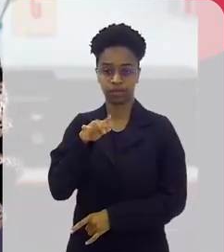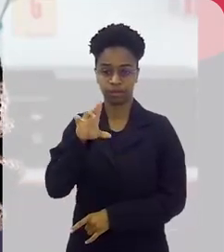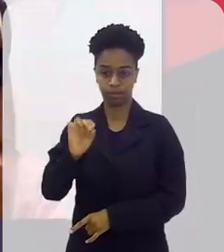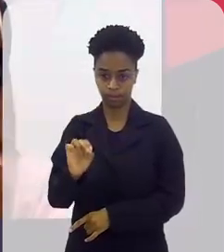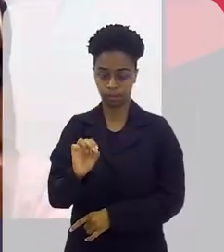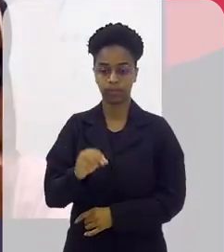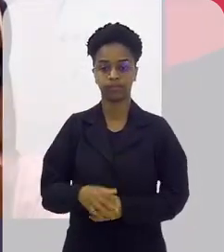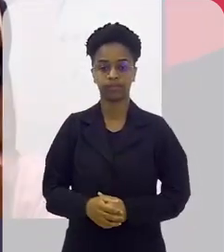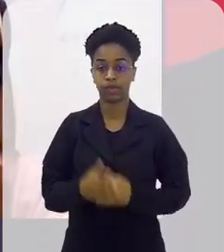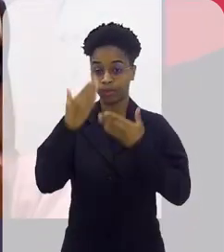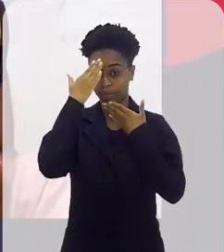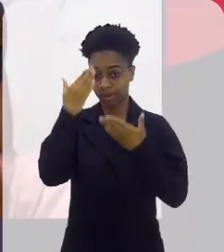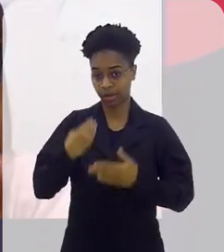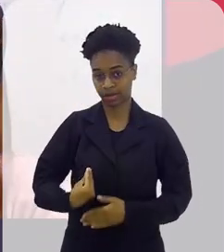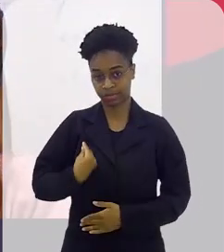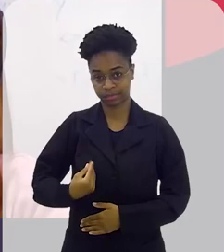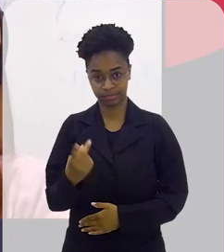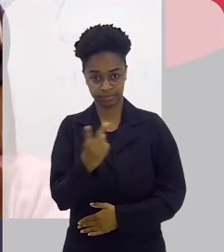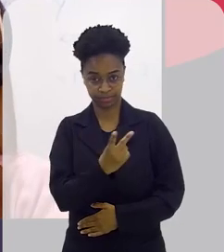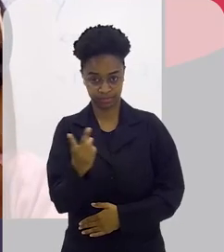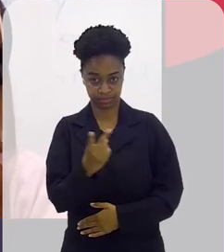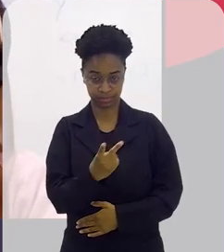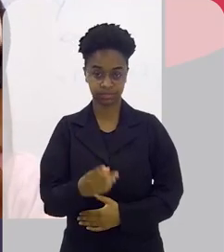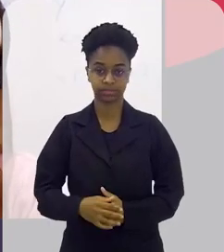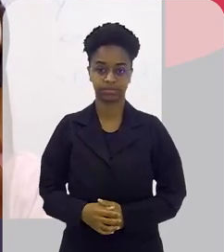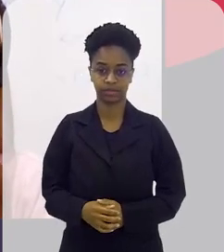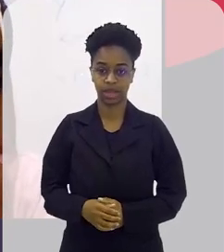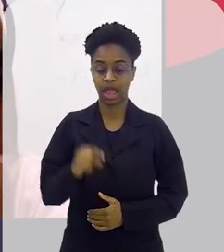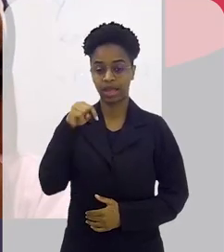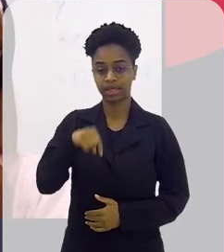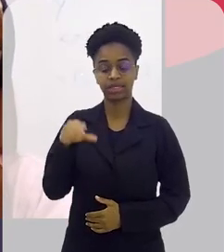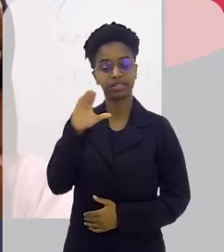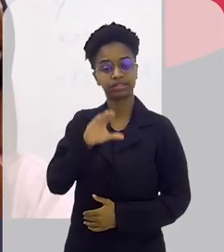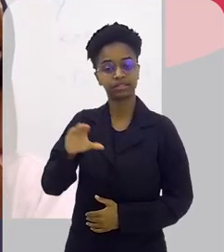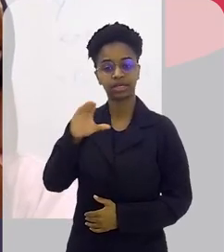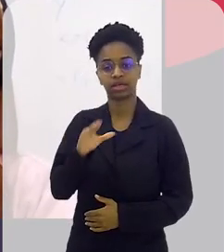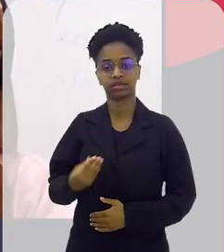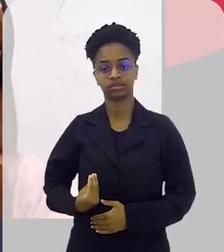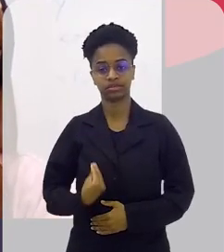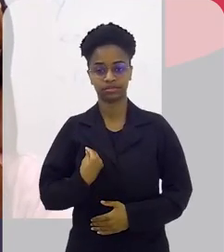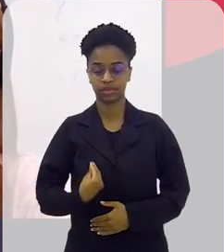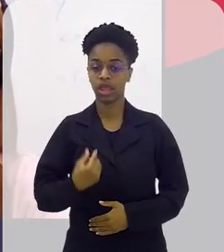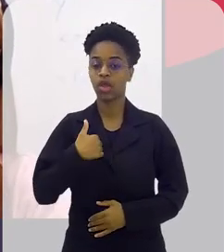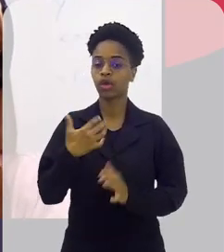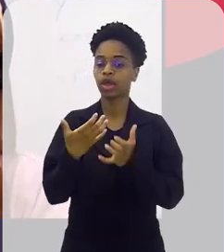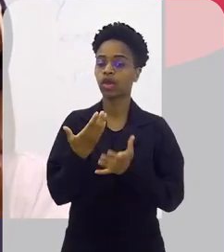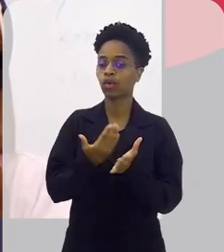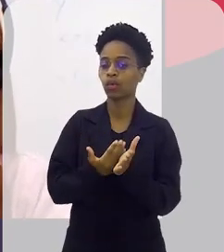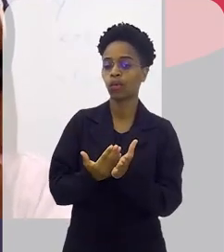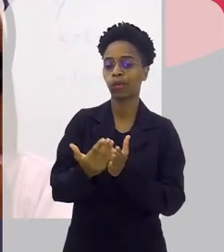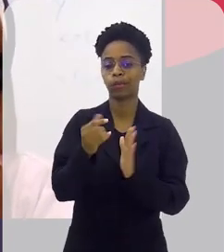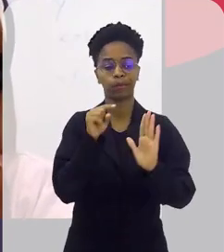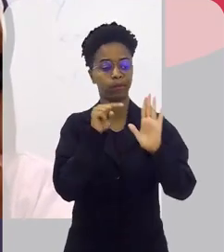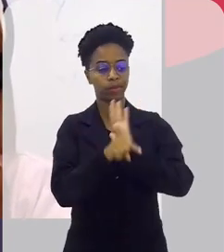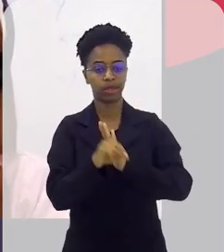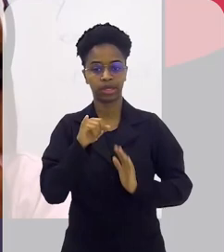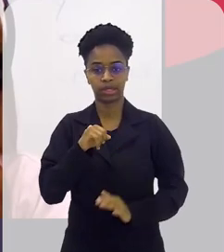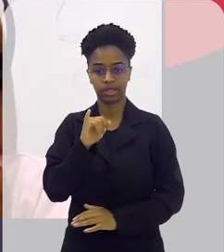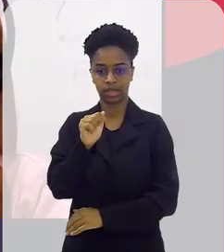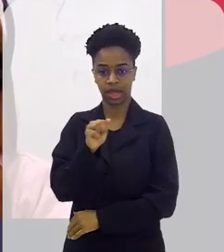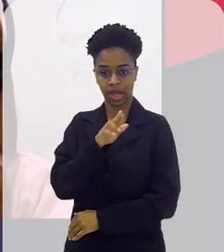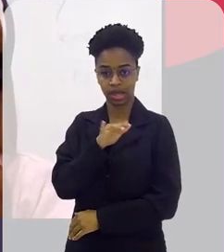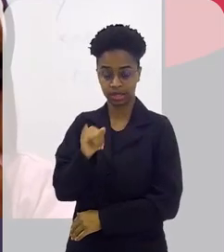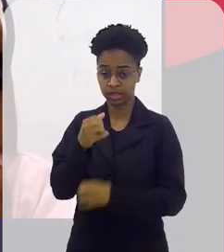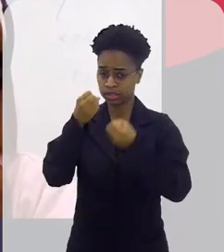Cetiquet. Muito obrigada pela presença de vocês aqui no Ciência e Existência. Eu queria começar ouvindo o Yari